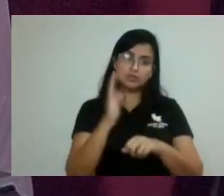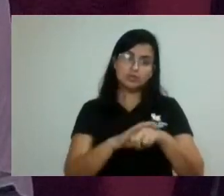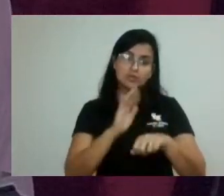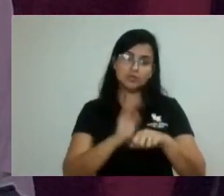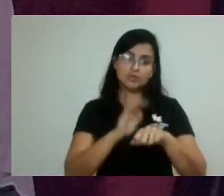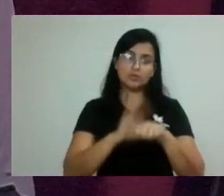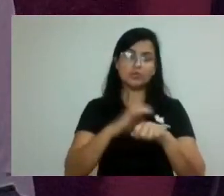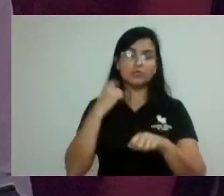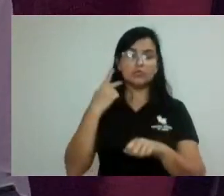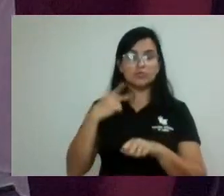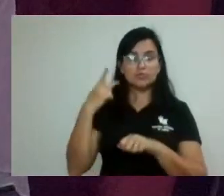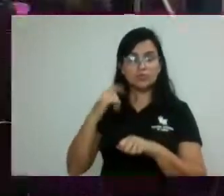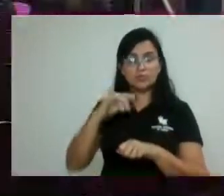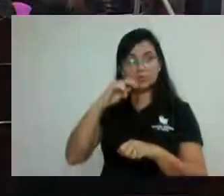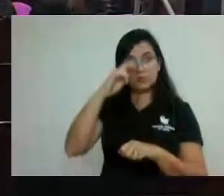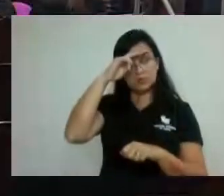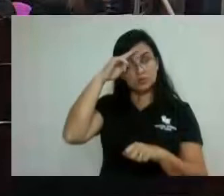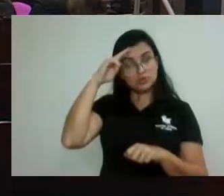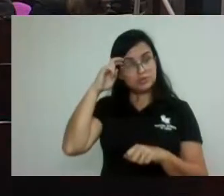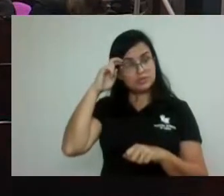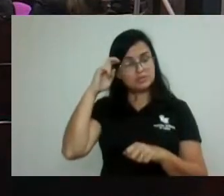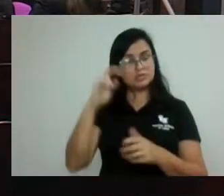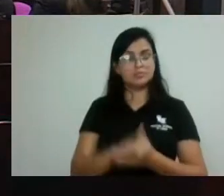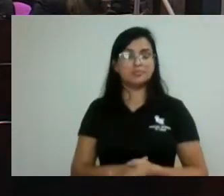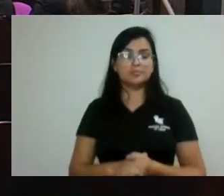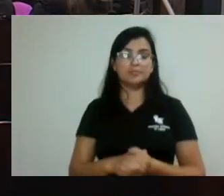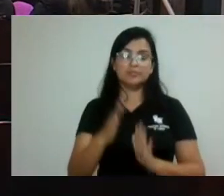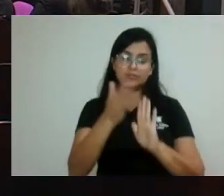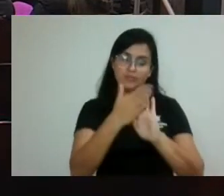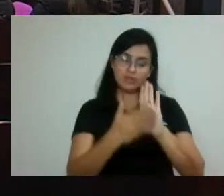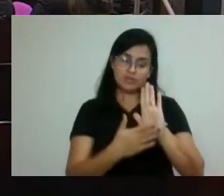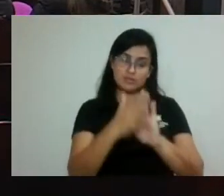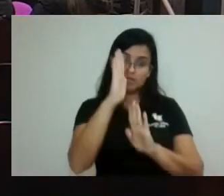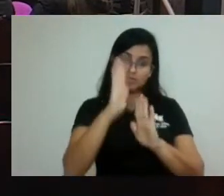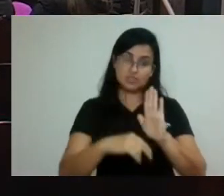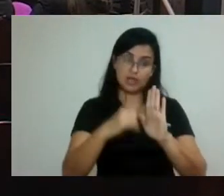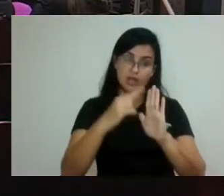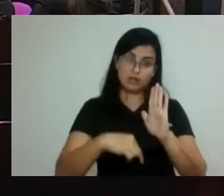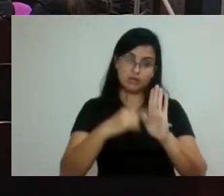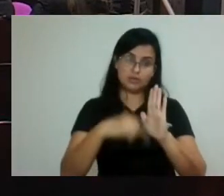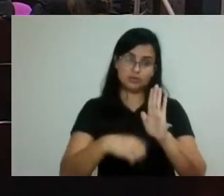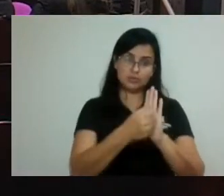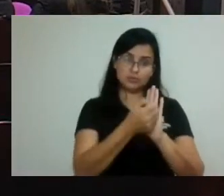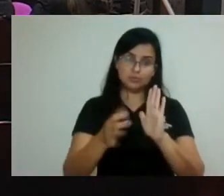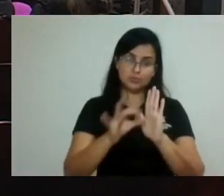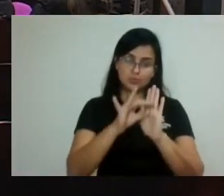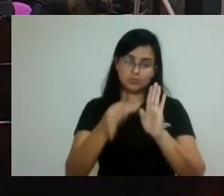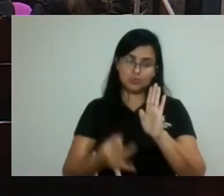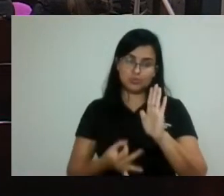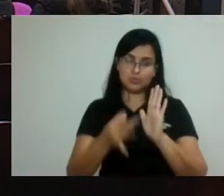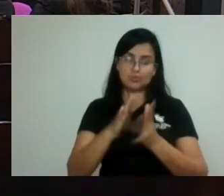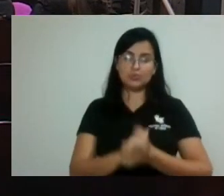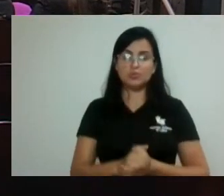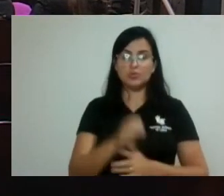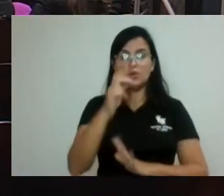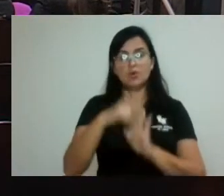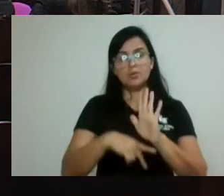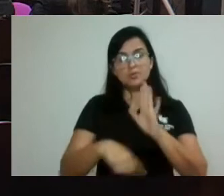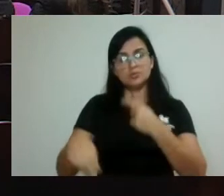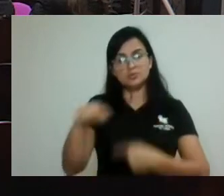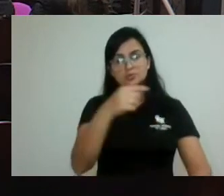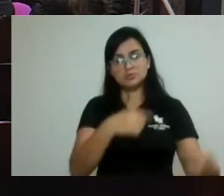Jacir Schaefer. Parecer já lido, coro, maioria simples, projeto em encontro, em discussão.